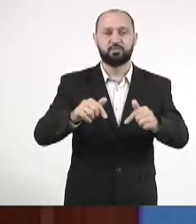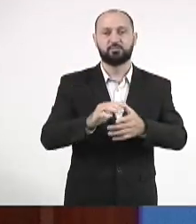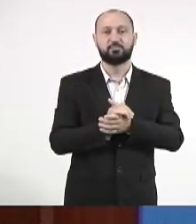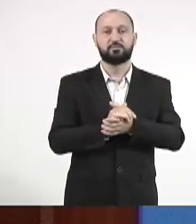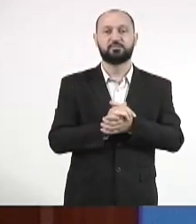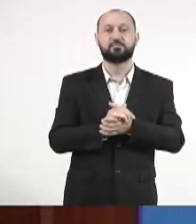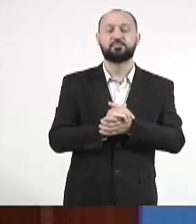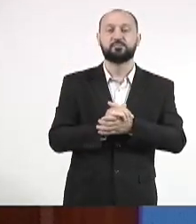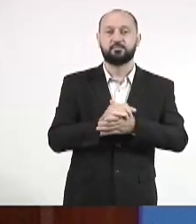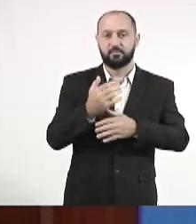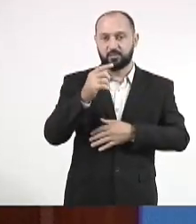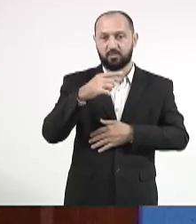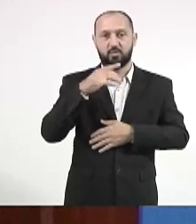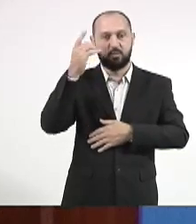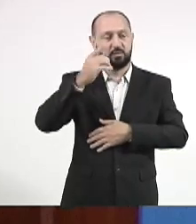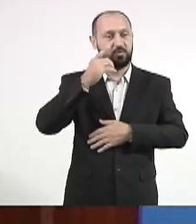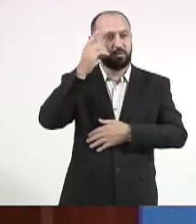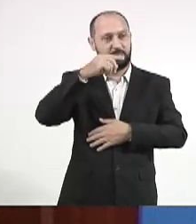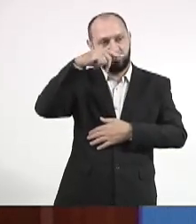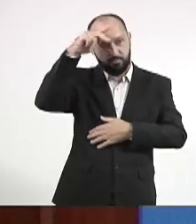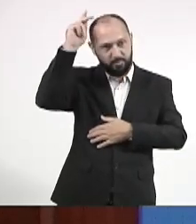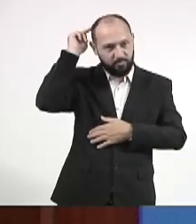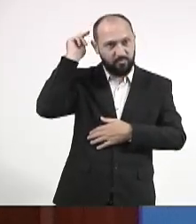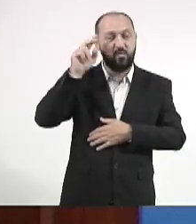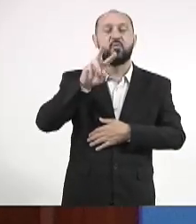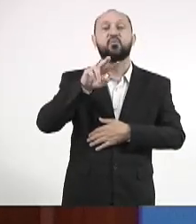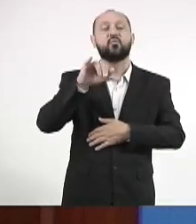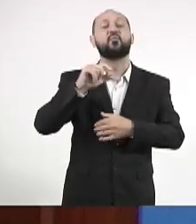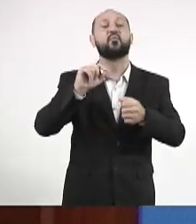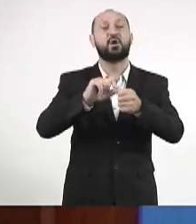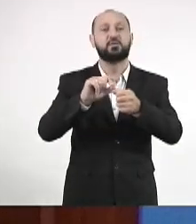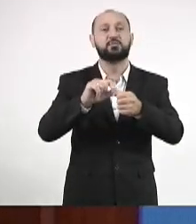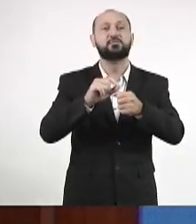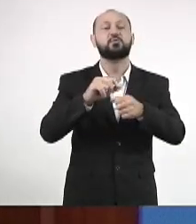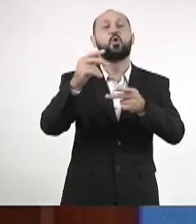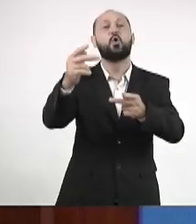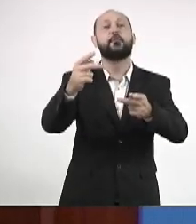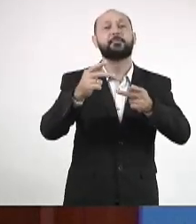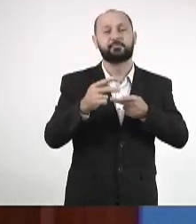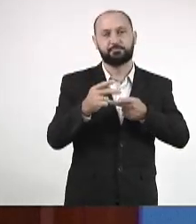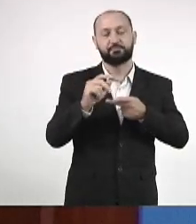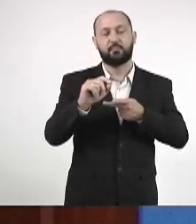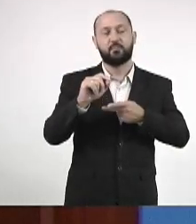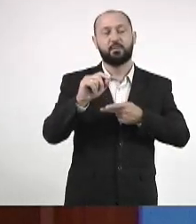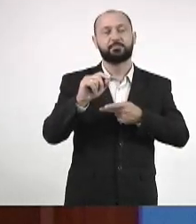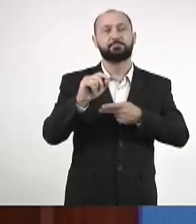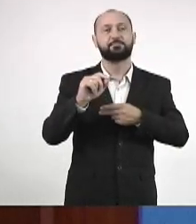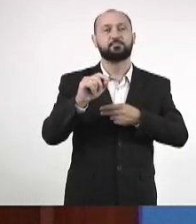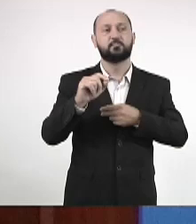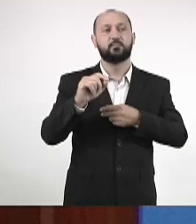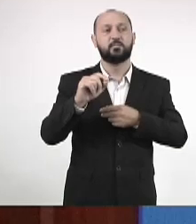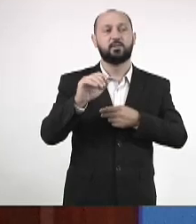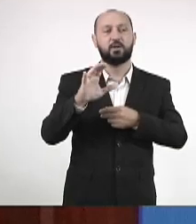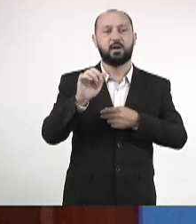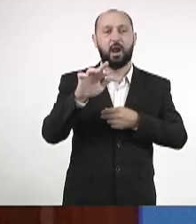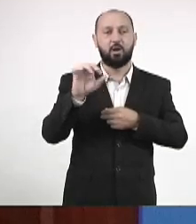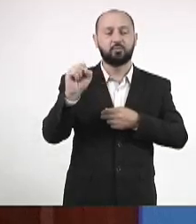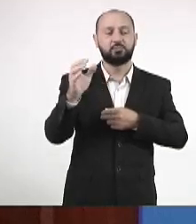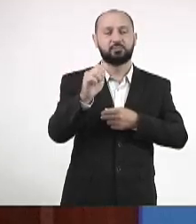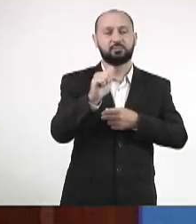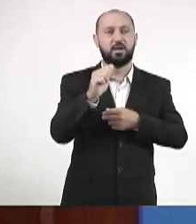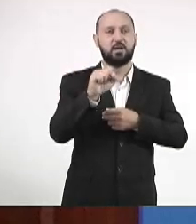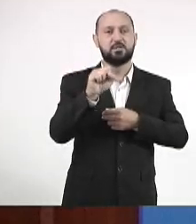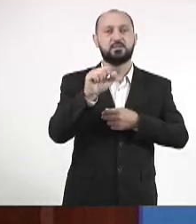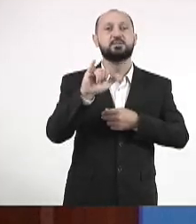E, atendendo a sugestão do deputado Paulo Corrêa, farei um convite ao Carlos Alberto de Assis,